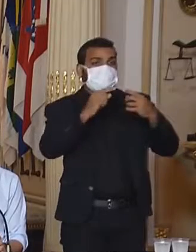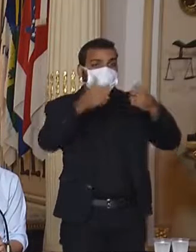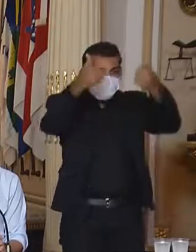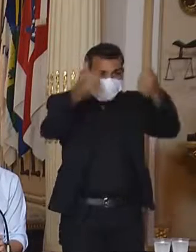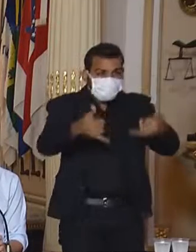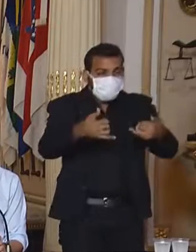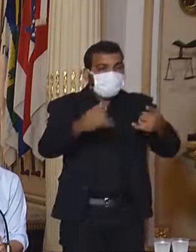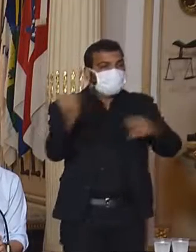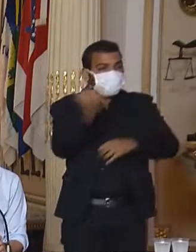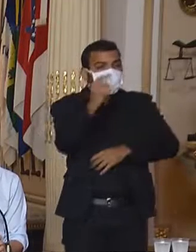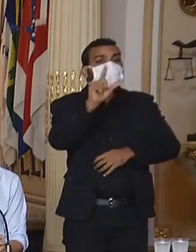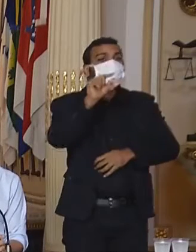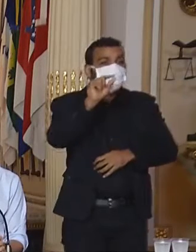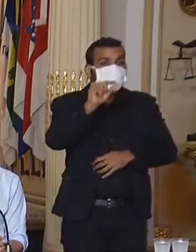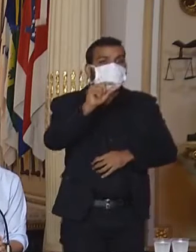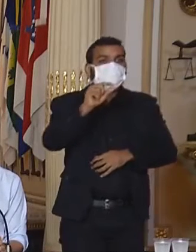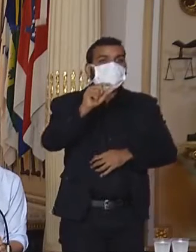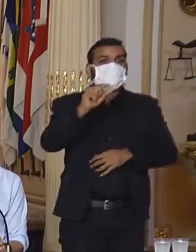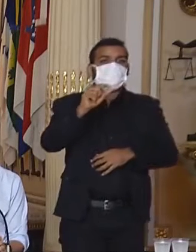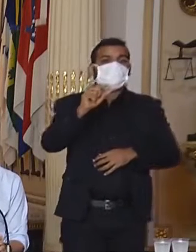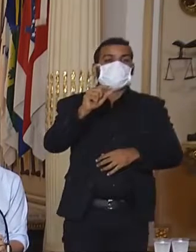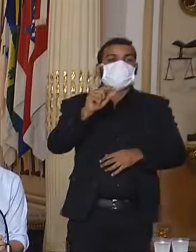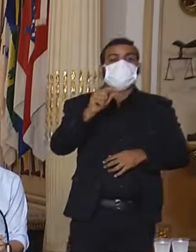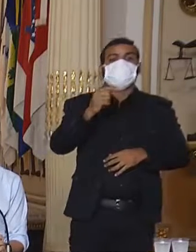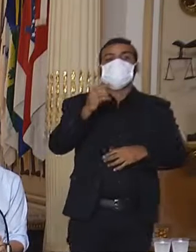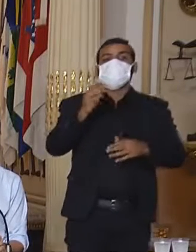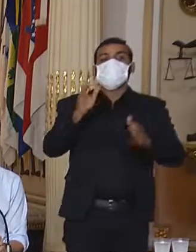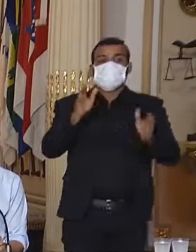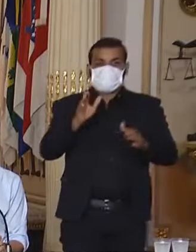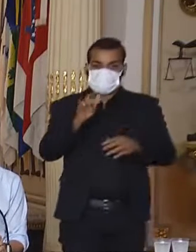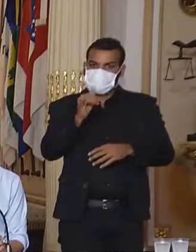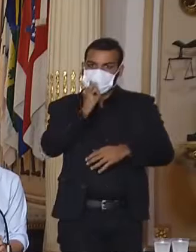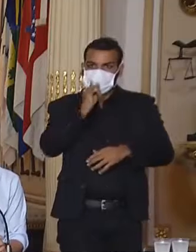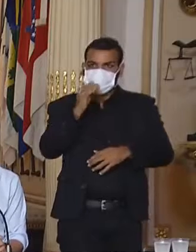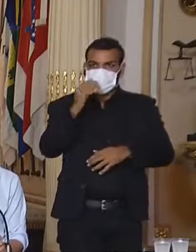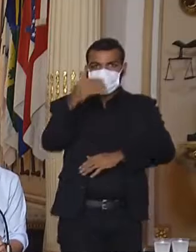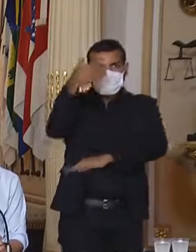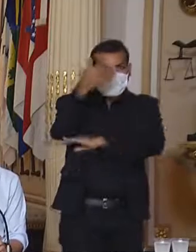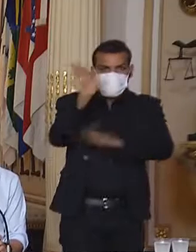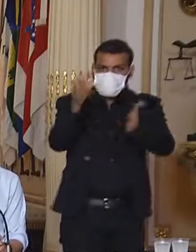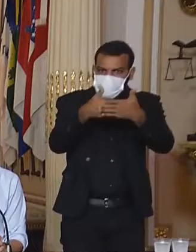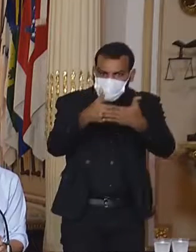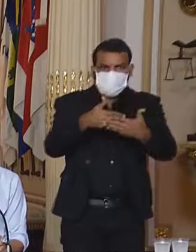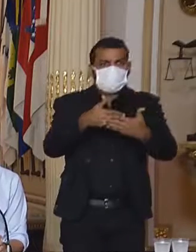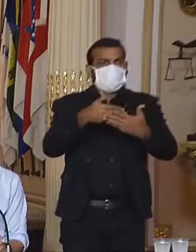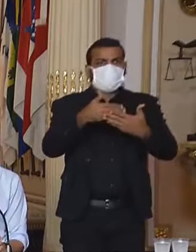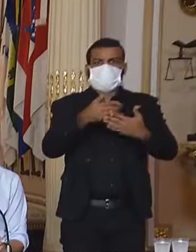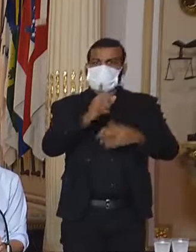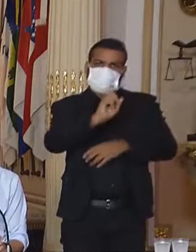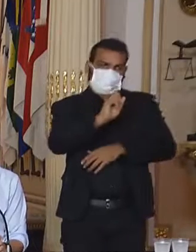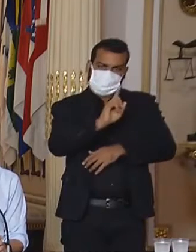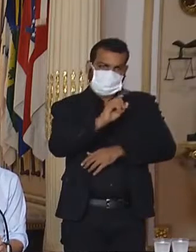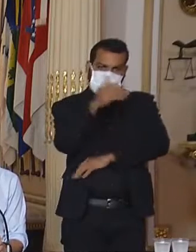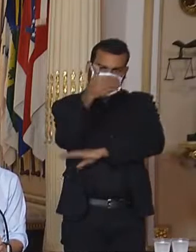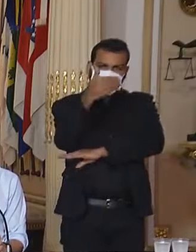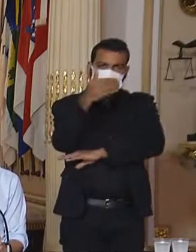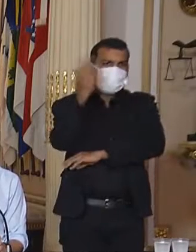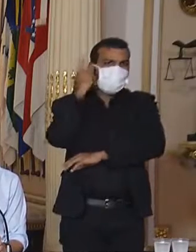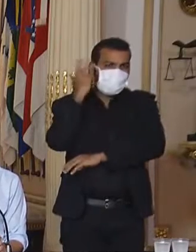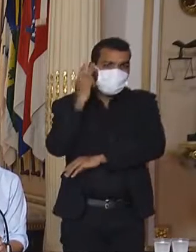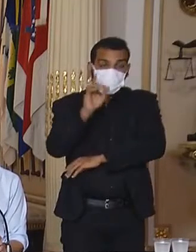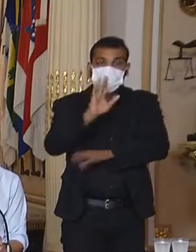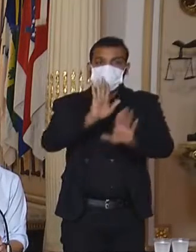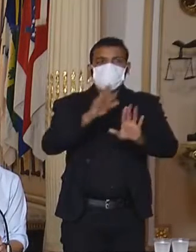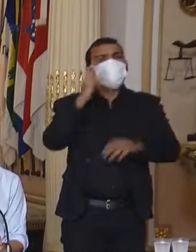momento foi fechada aqui a questão de hotéis, de pousada. A gente sabe que o distanciamento social